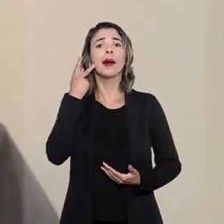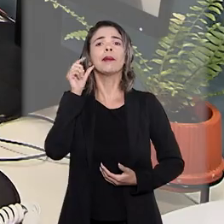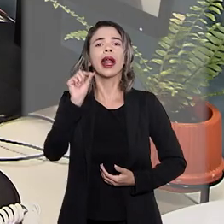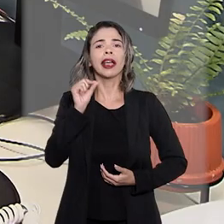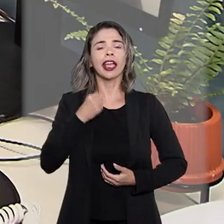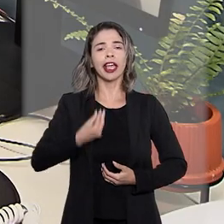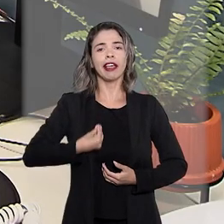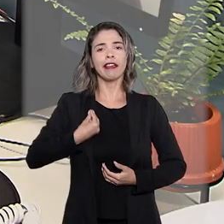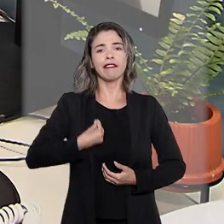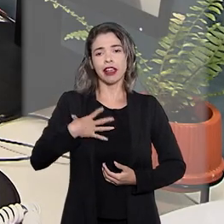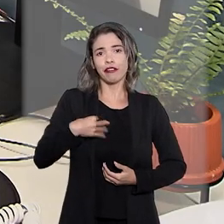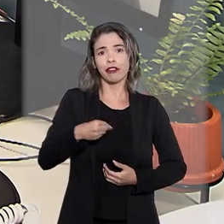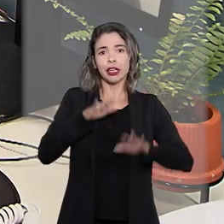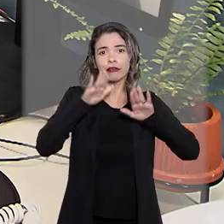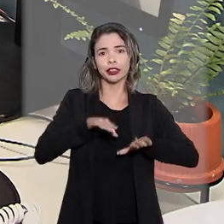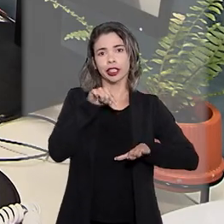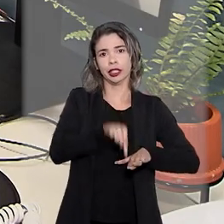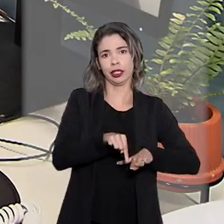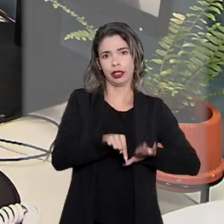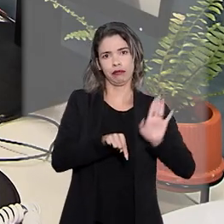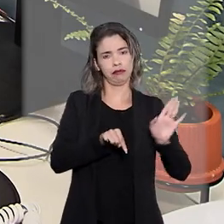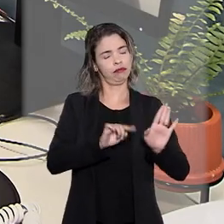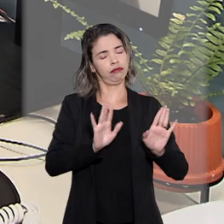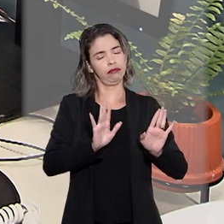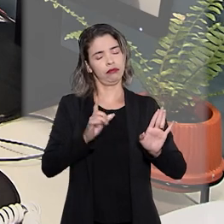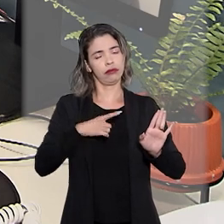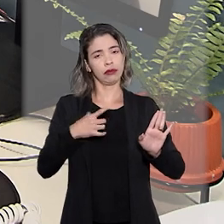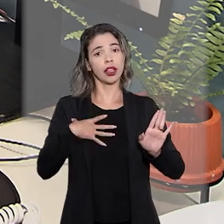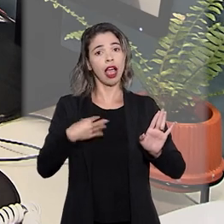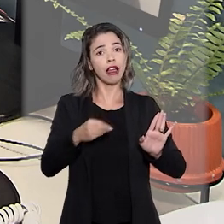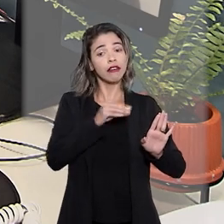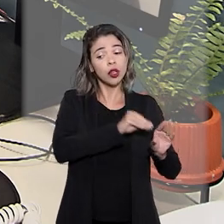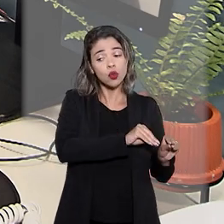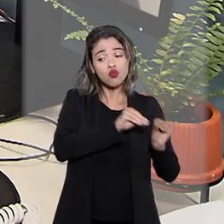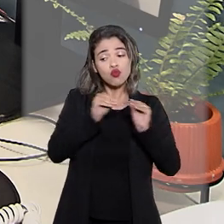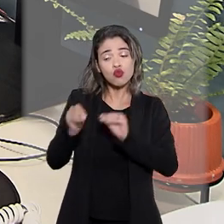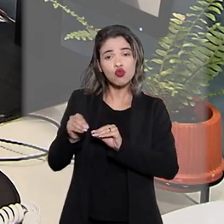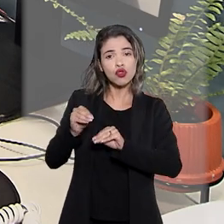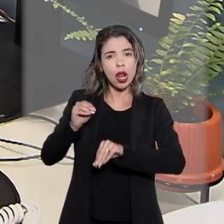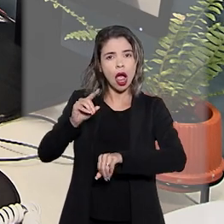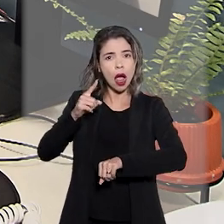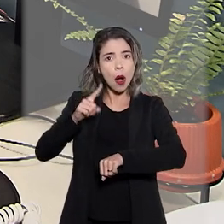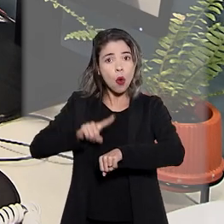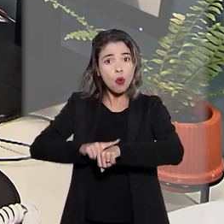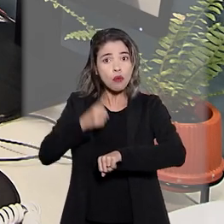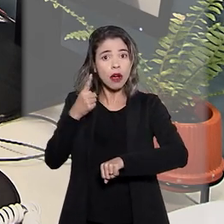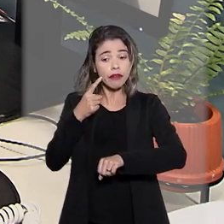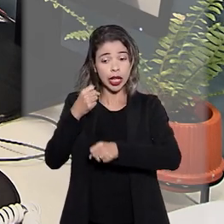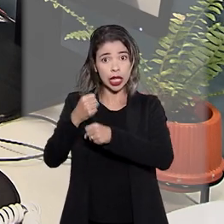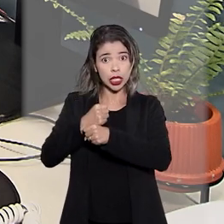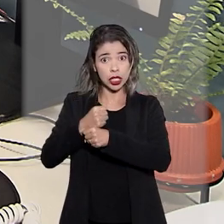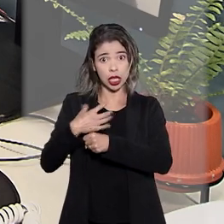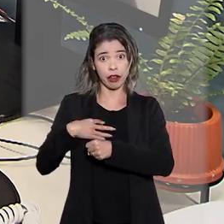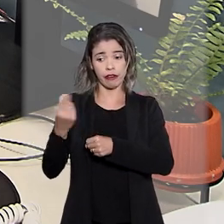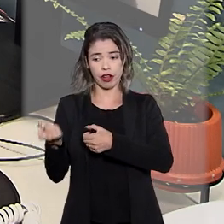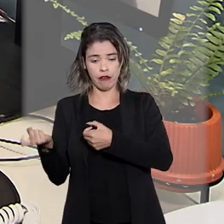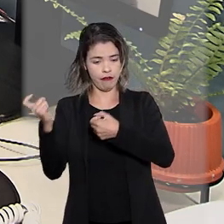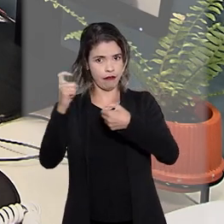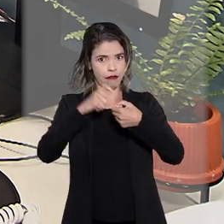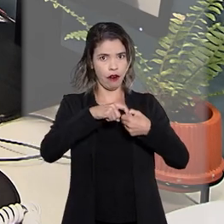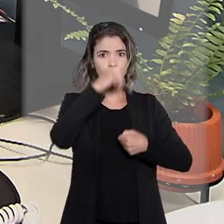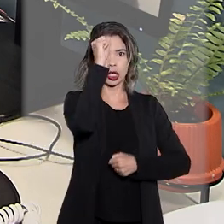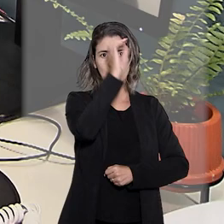Júlia aqui. O acordo que nós fizemos foi o seguinte, a Júlia vai e aí é seguinte, uma vez por ano a Júlia vem para o Brasil,